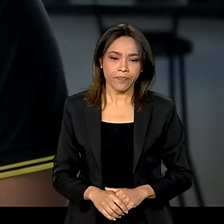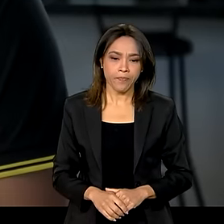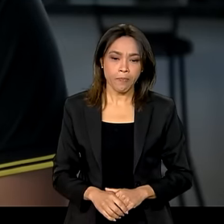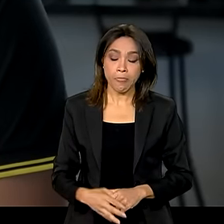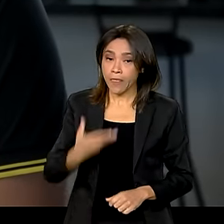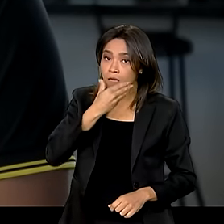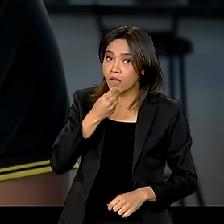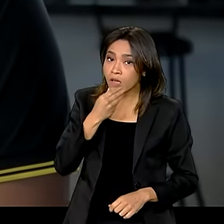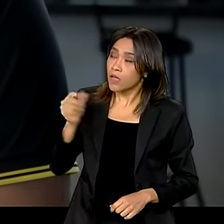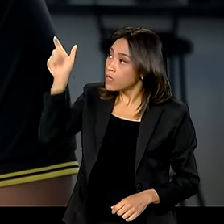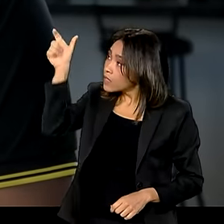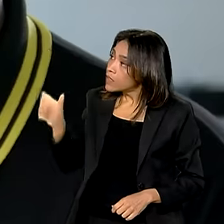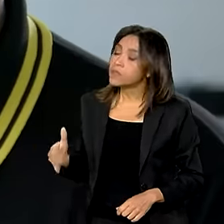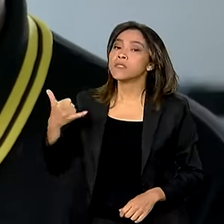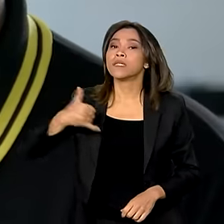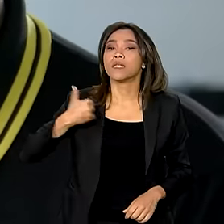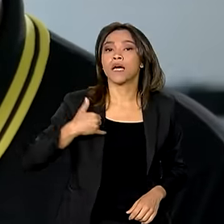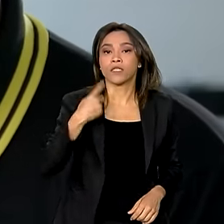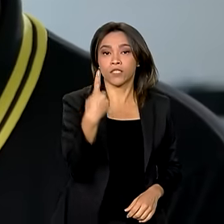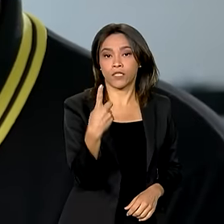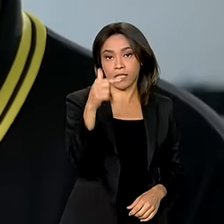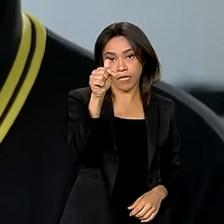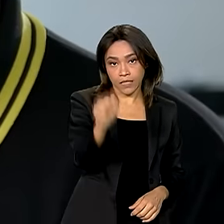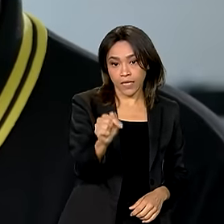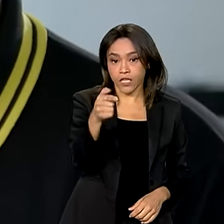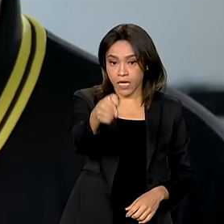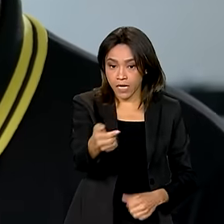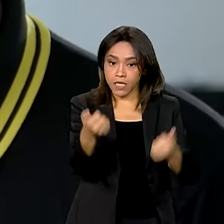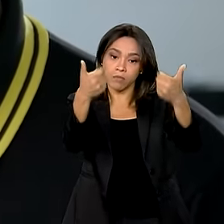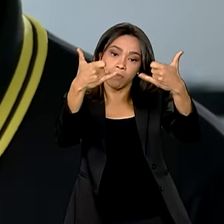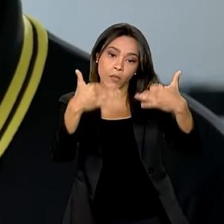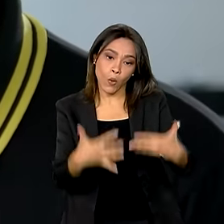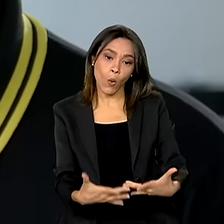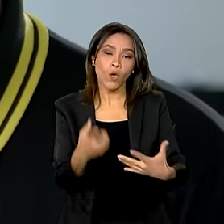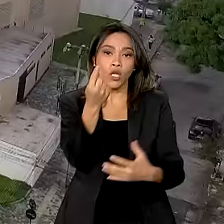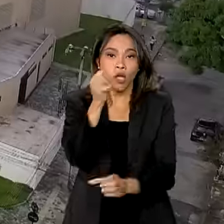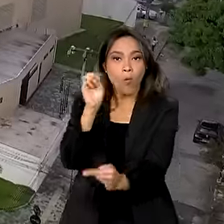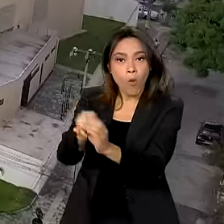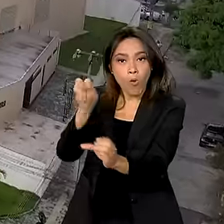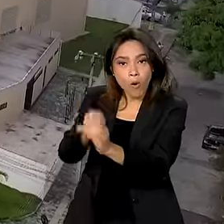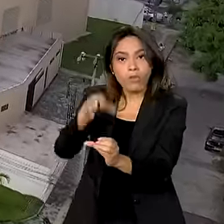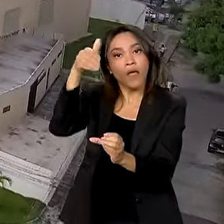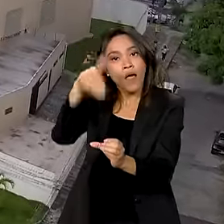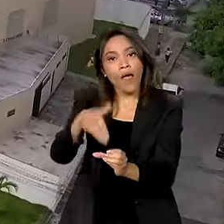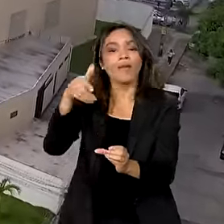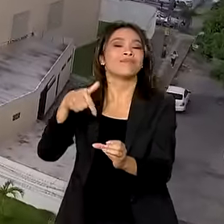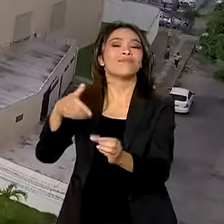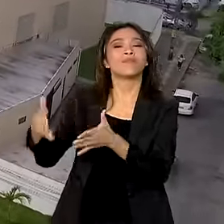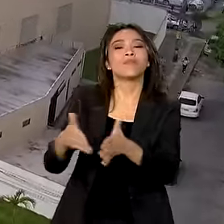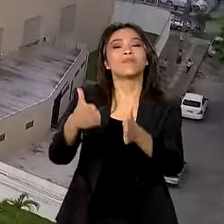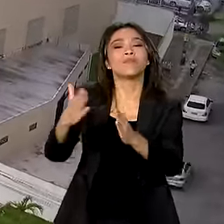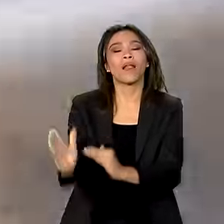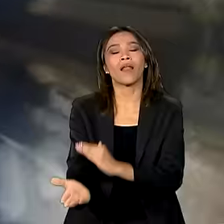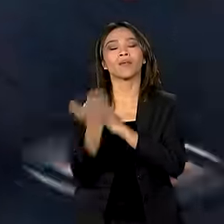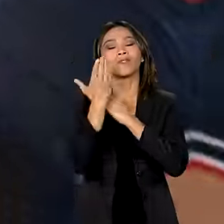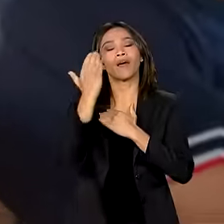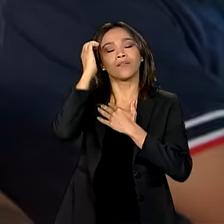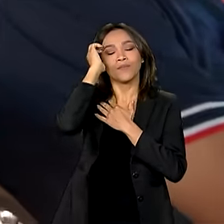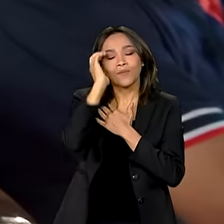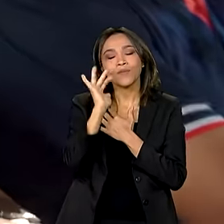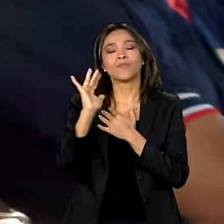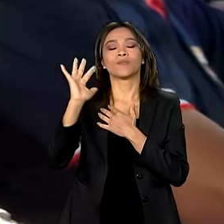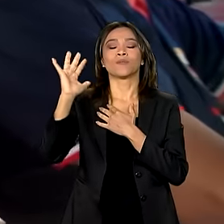Val tem 17 anos e para ele, o pé de meia se tornou um caminho para a realização de um sonho.